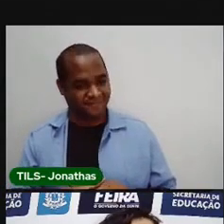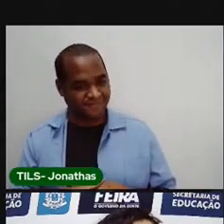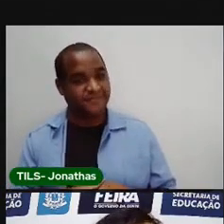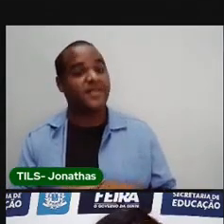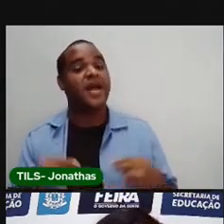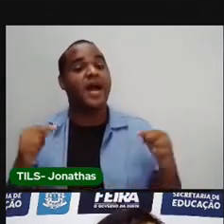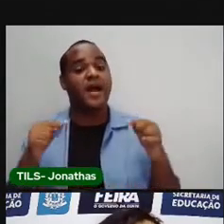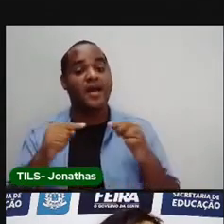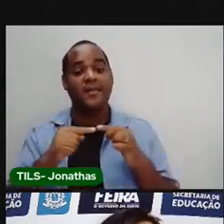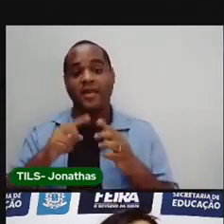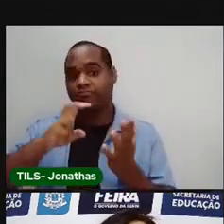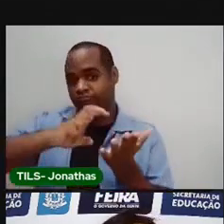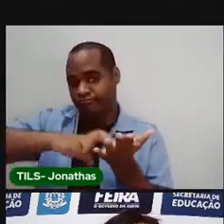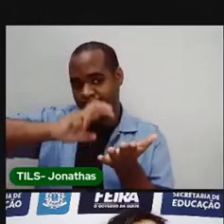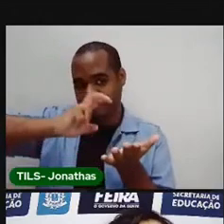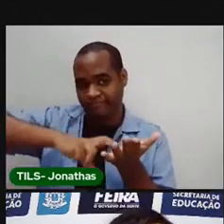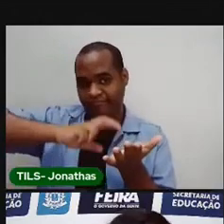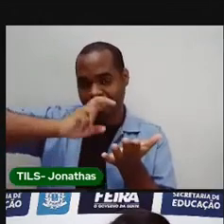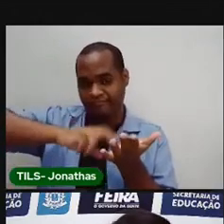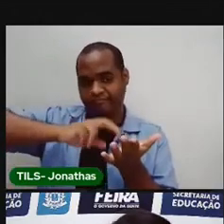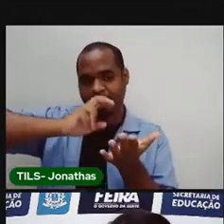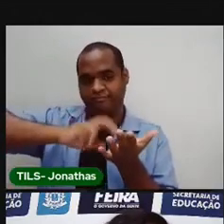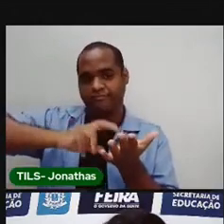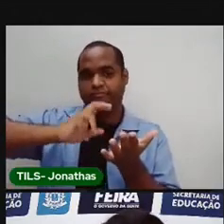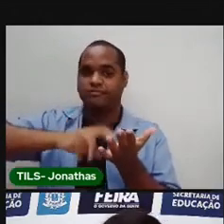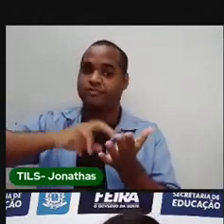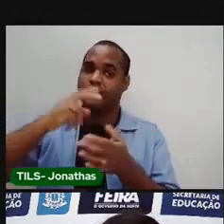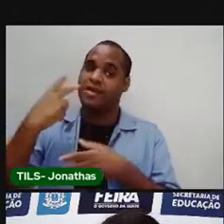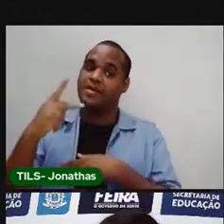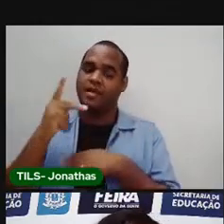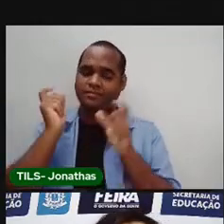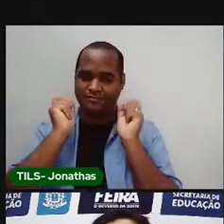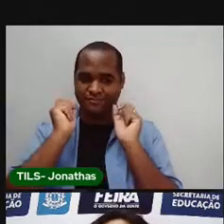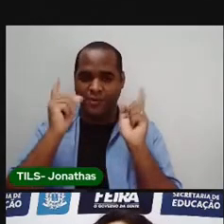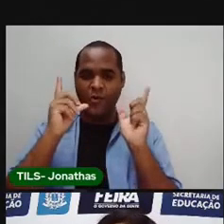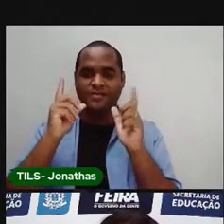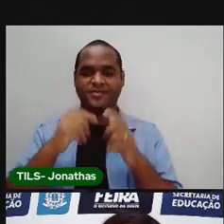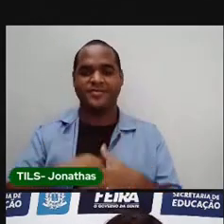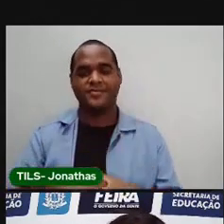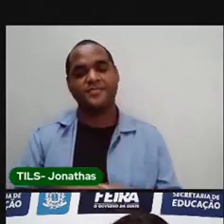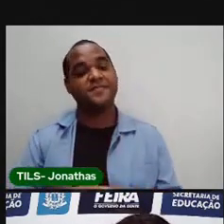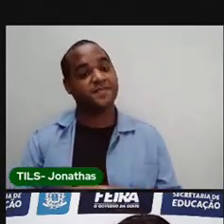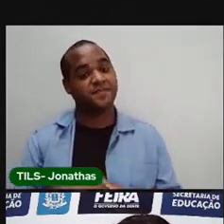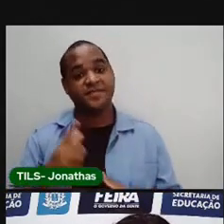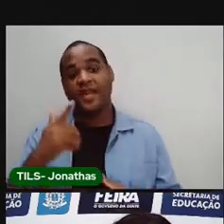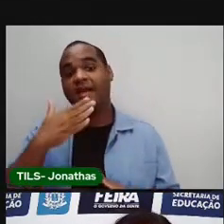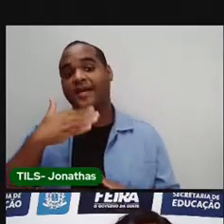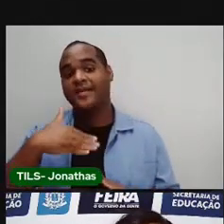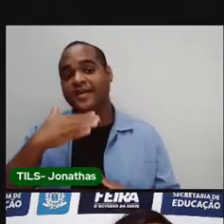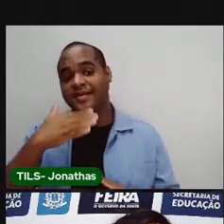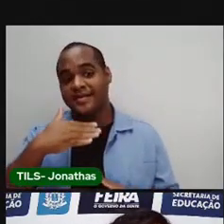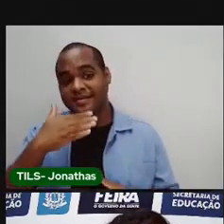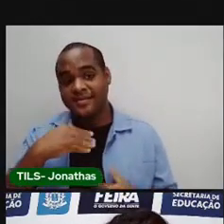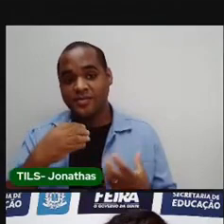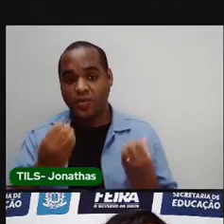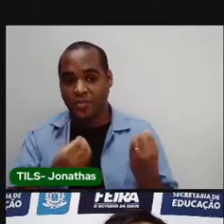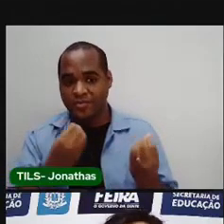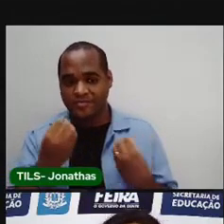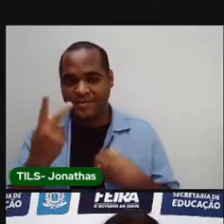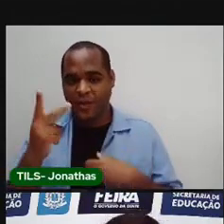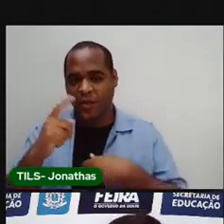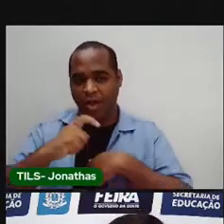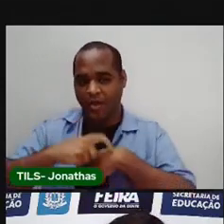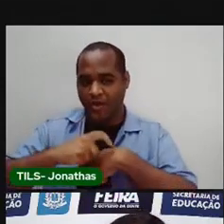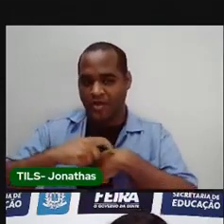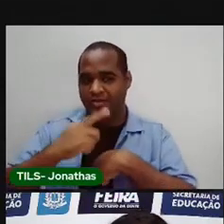faz de manhã, quando ela acorda. À tarde, que é aquele